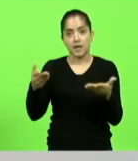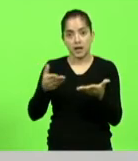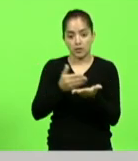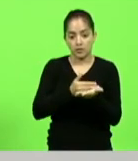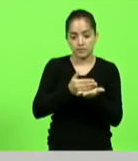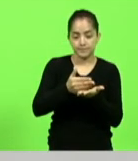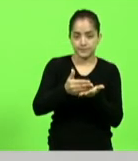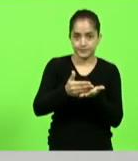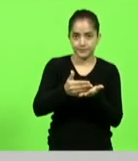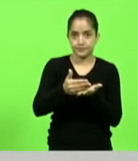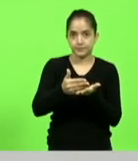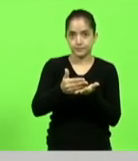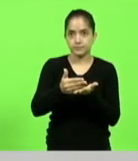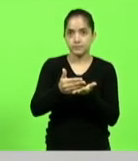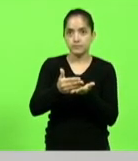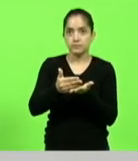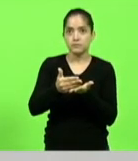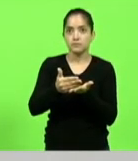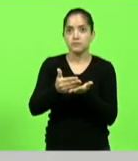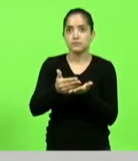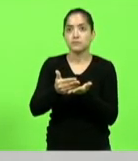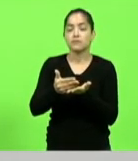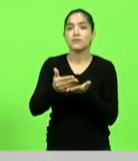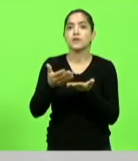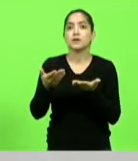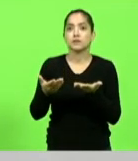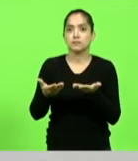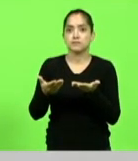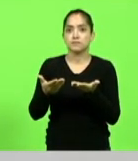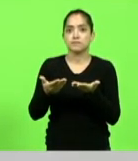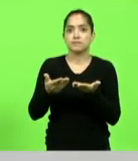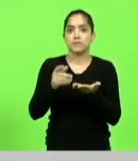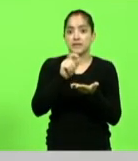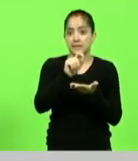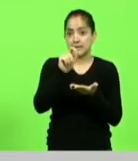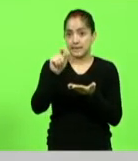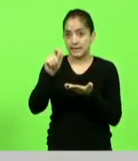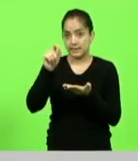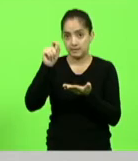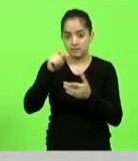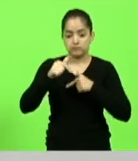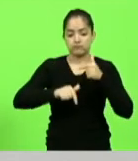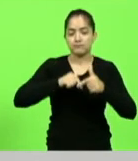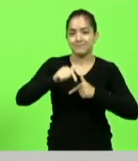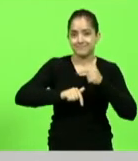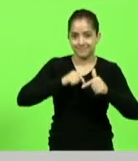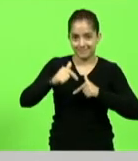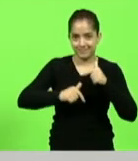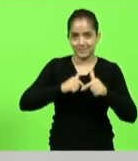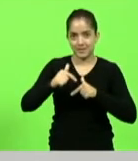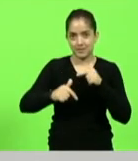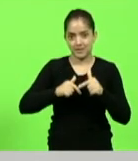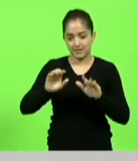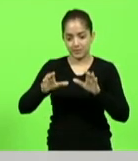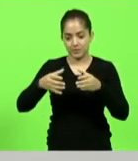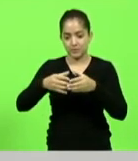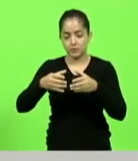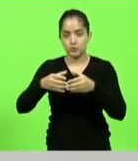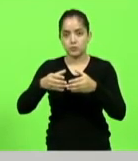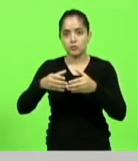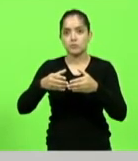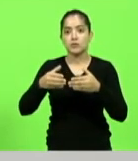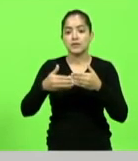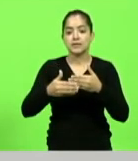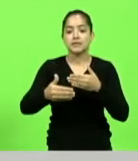de designação de quem estará trabalhando nesta sala e nos próximos dias